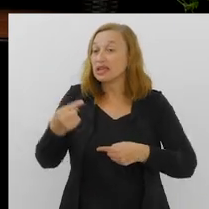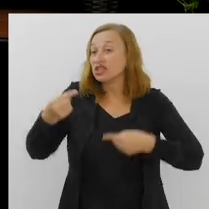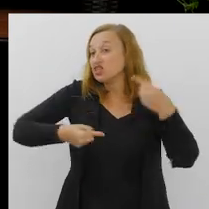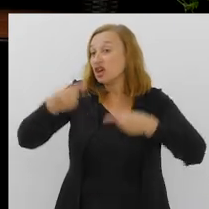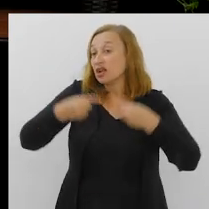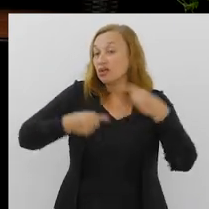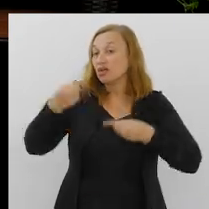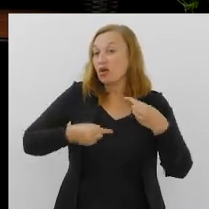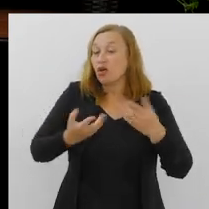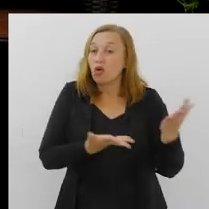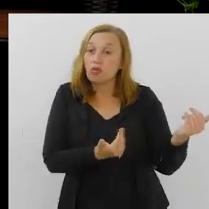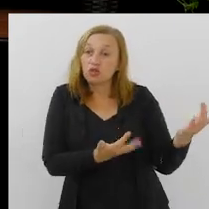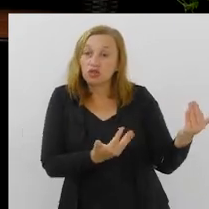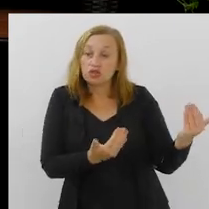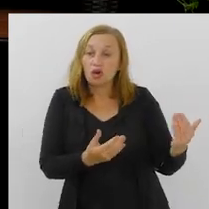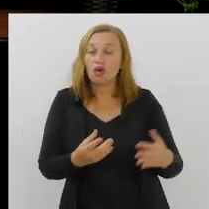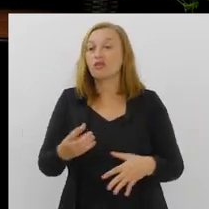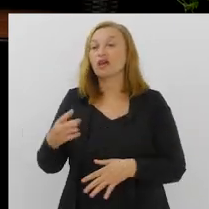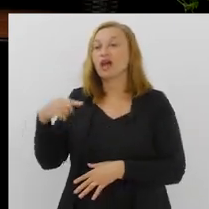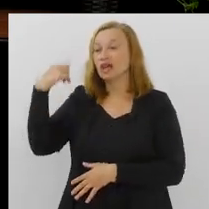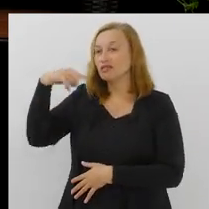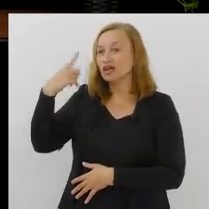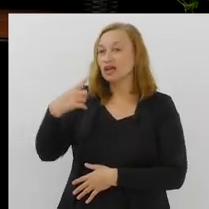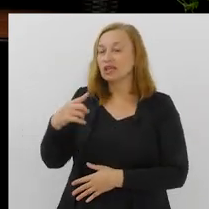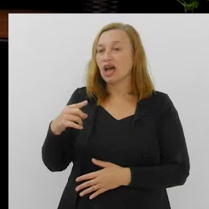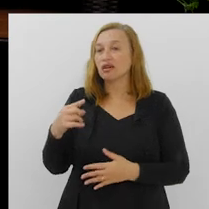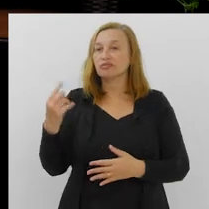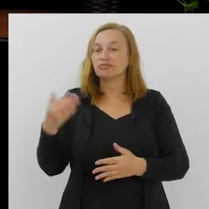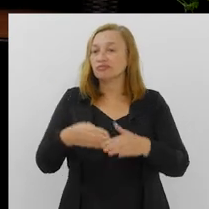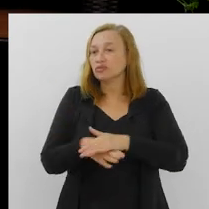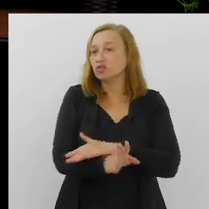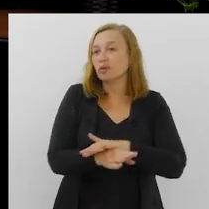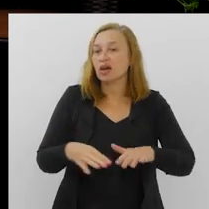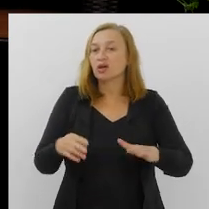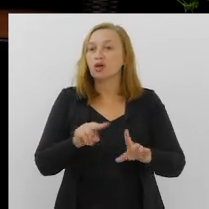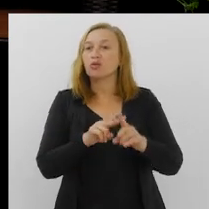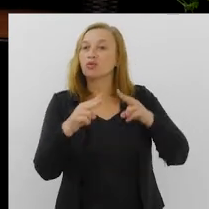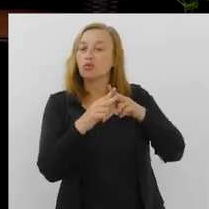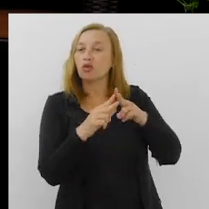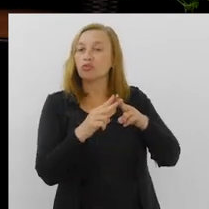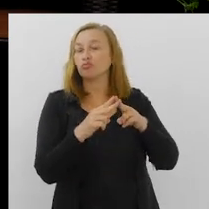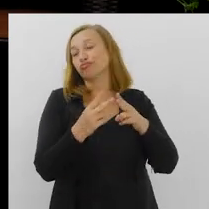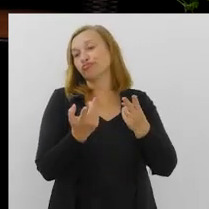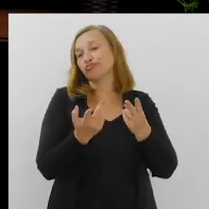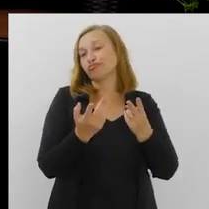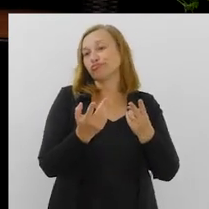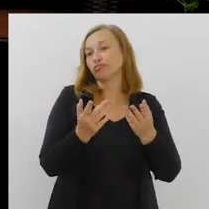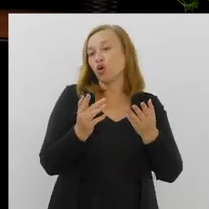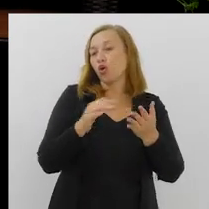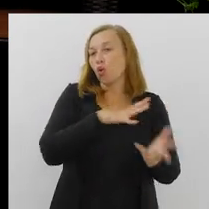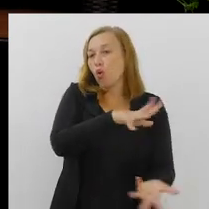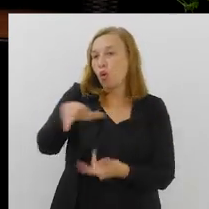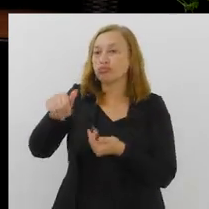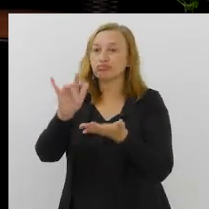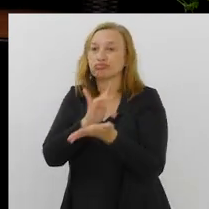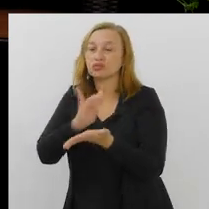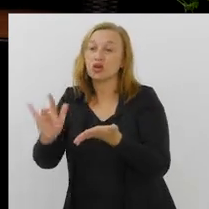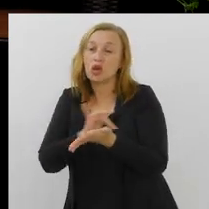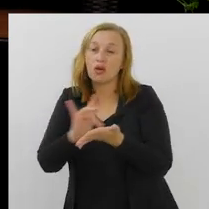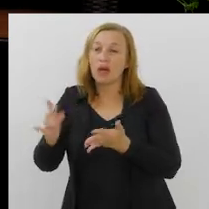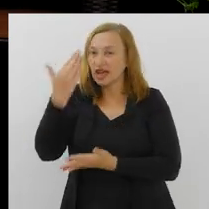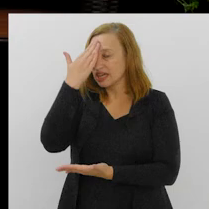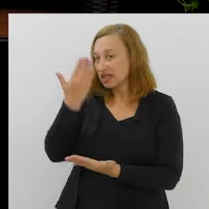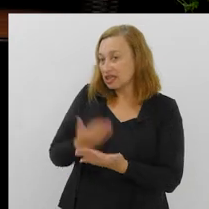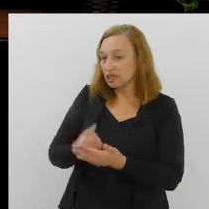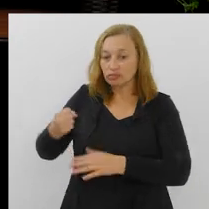muito com o jovem advogado, porque ele está muito acostumado com esse mundo digital. Eu acredito que quando ele sai, pega a sua carteira